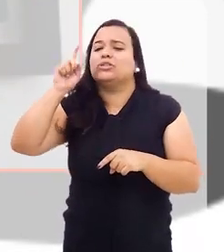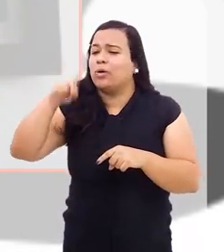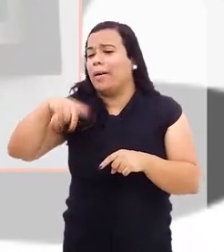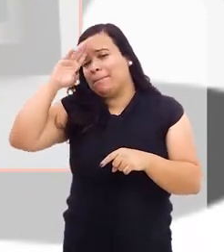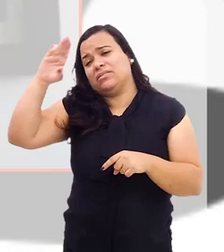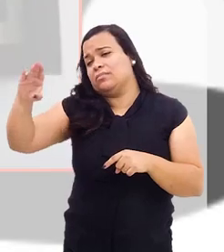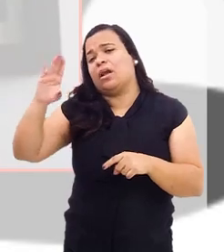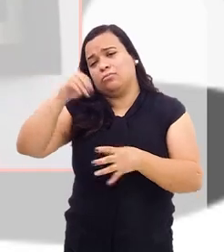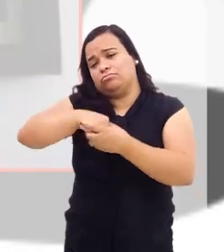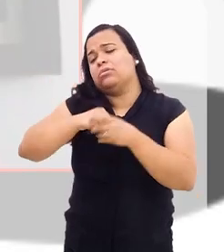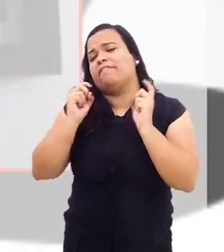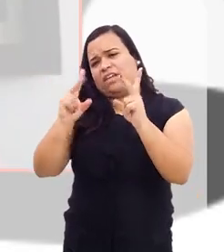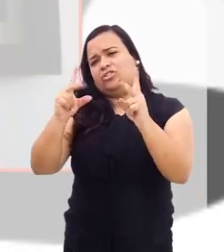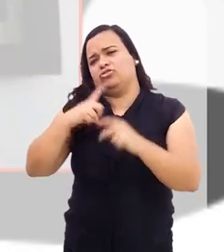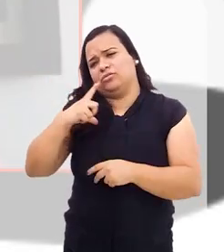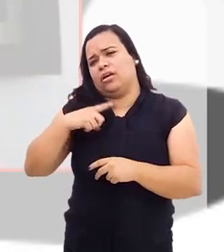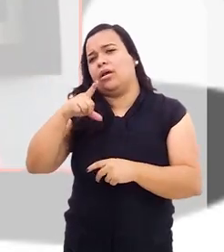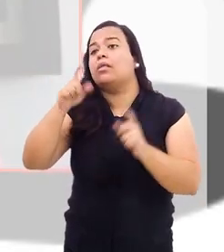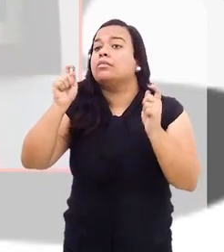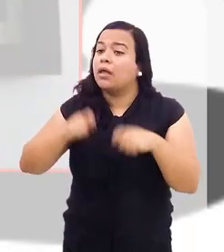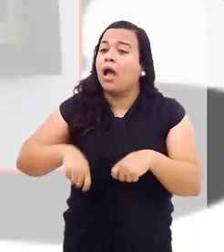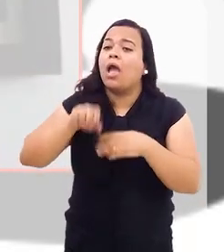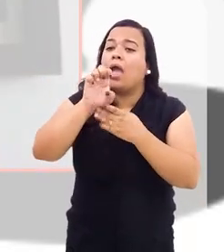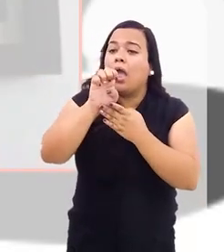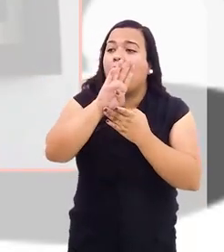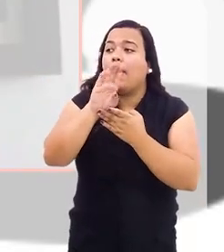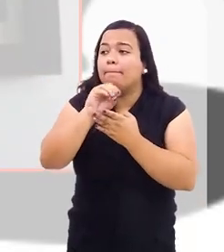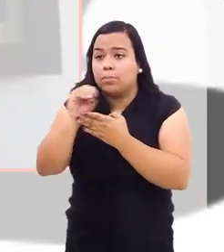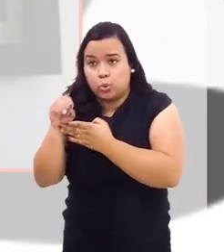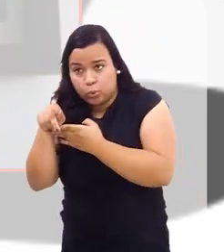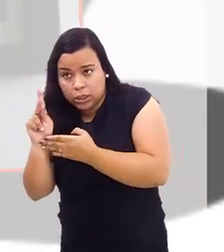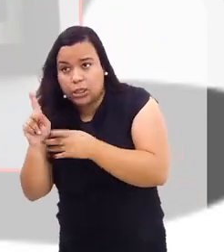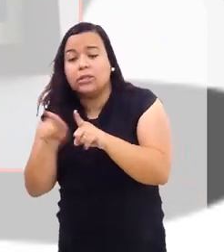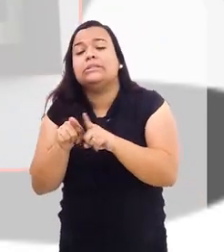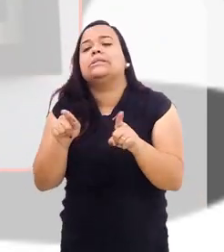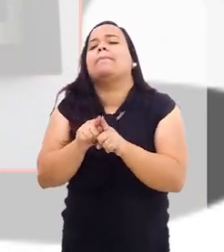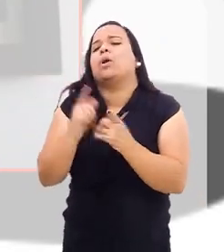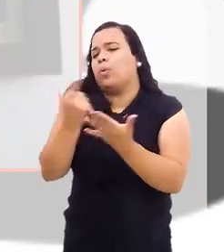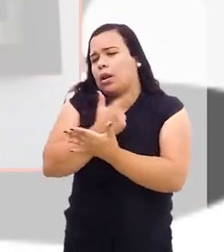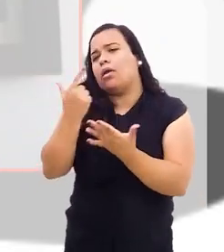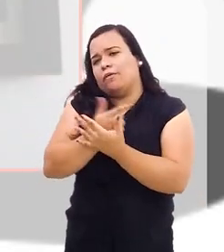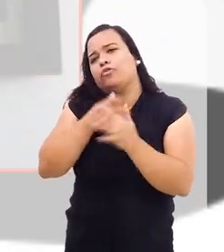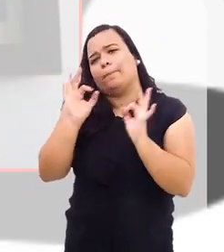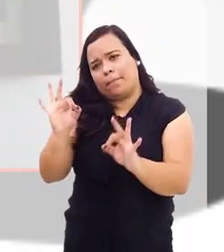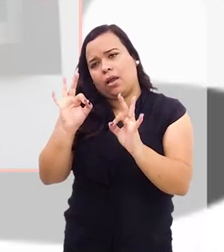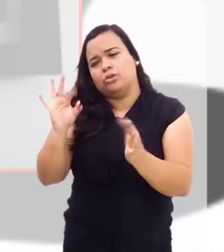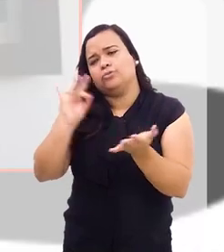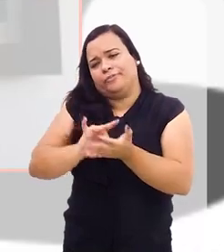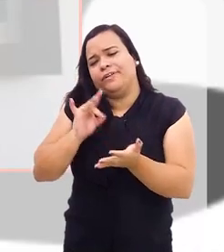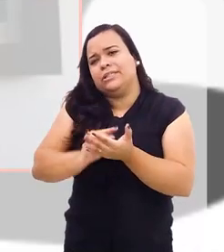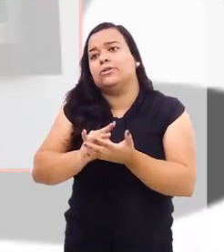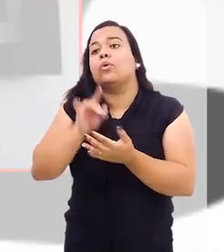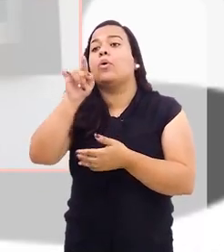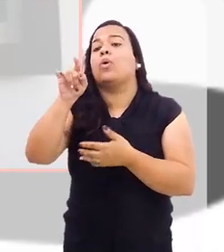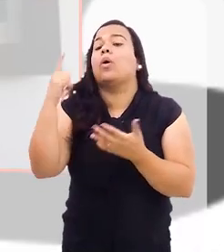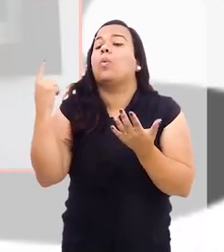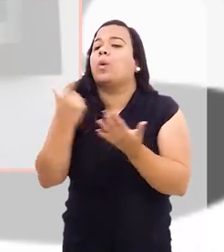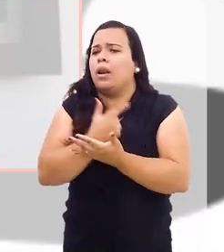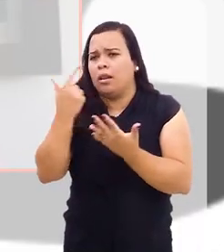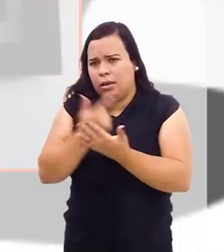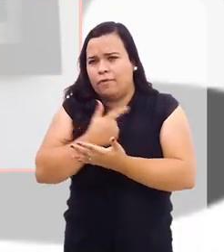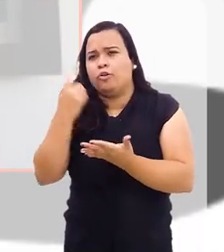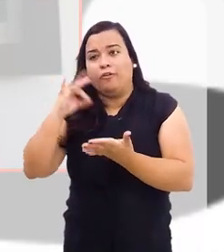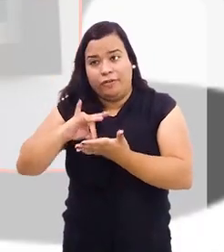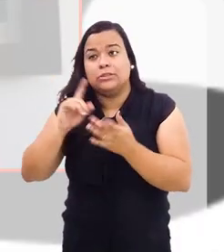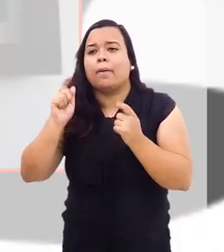principal hoje em dia, né? E na Amazon você encontra tanto o e-book quanto o livro físico. O livro físico também pode ser adquirido diretamente comigo,